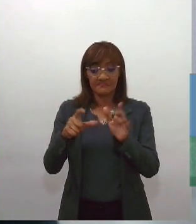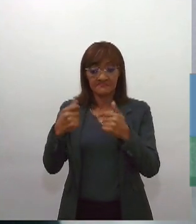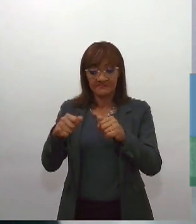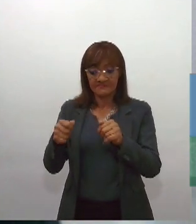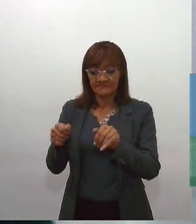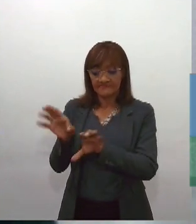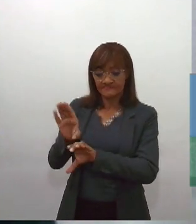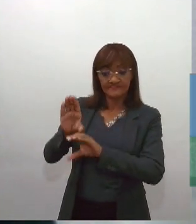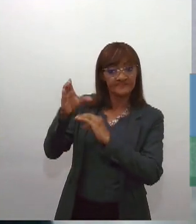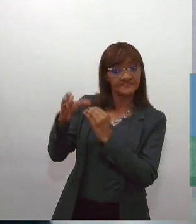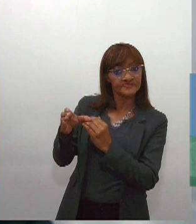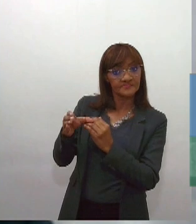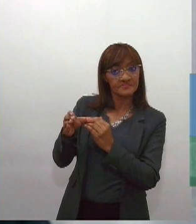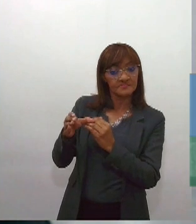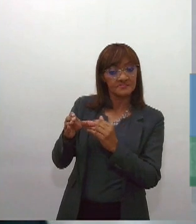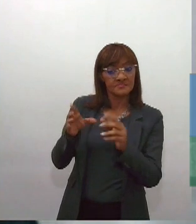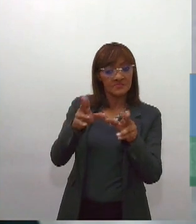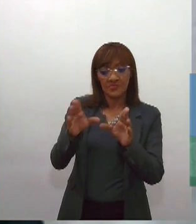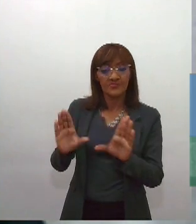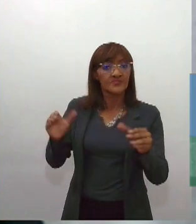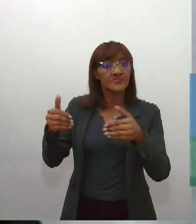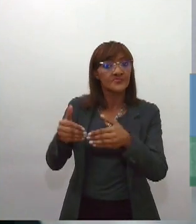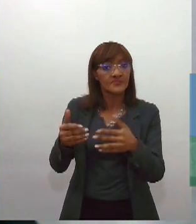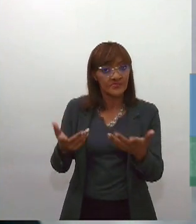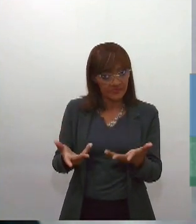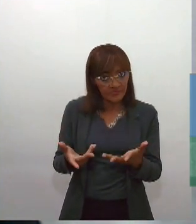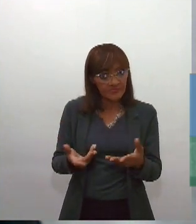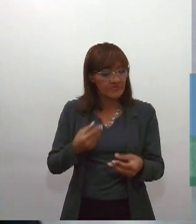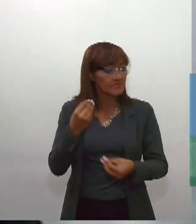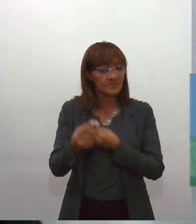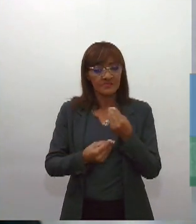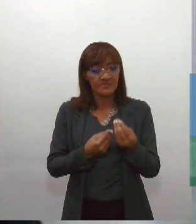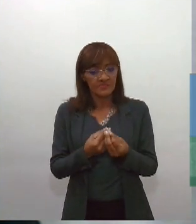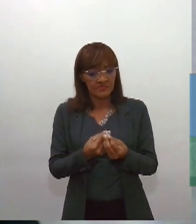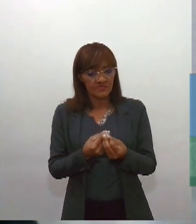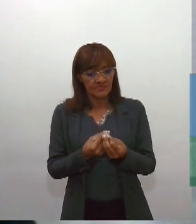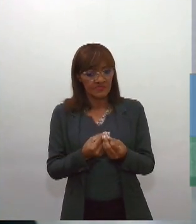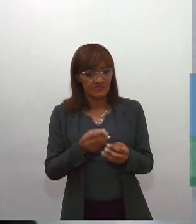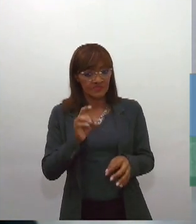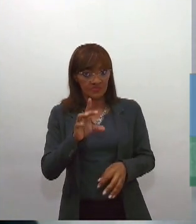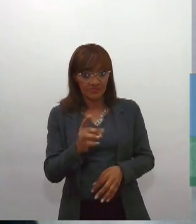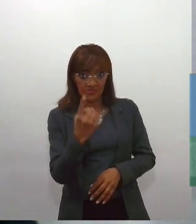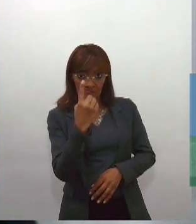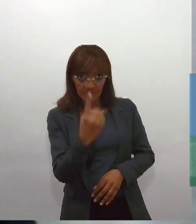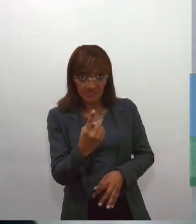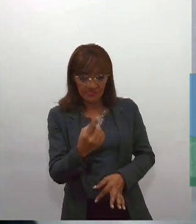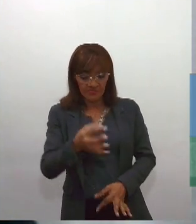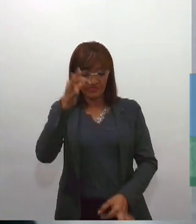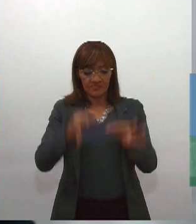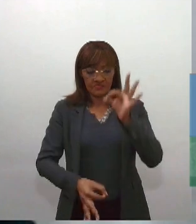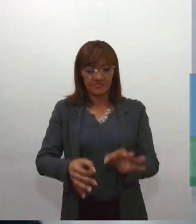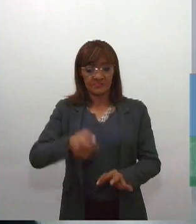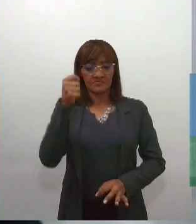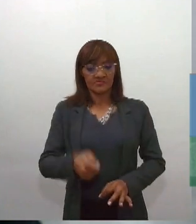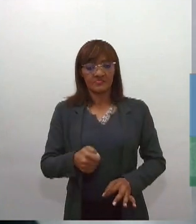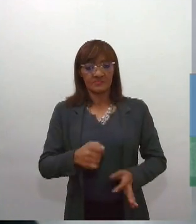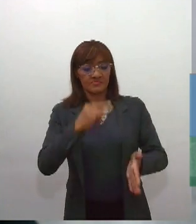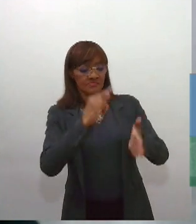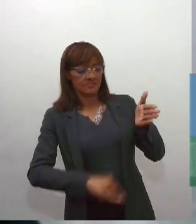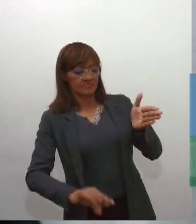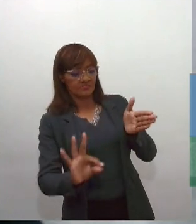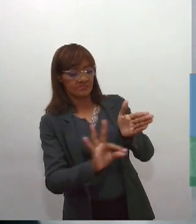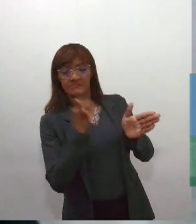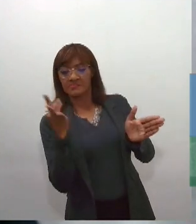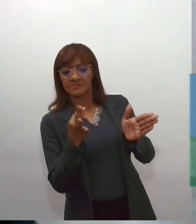o leigo, o que é uma decisão monocrática? É quando a tinta da caneta de um só juiz desce no papel e ele próprio decide. É uma decisão que ele